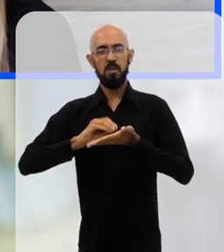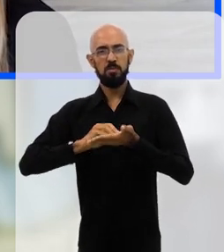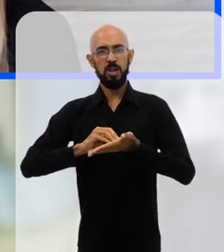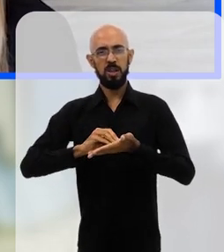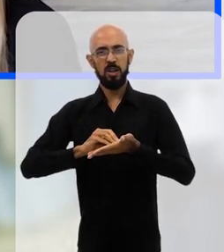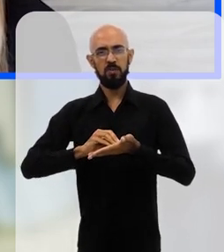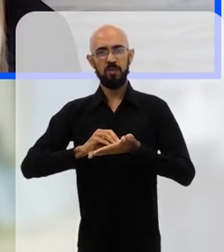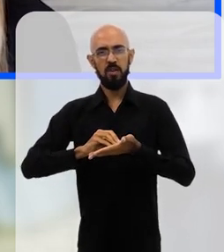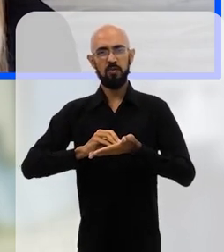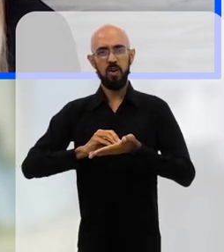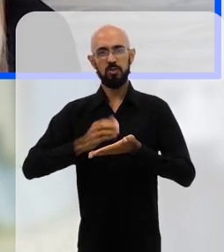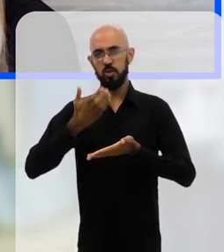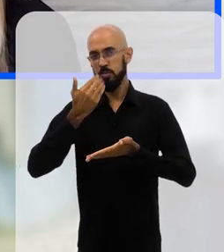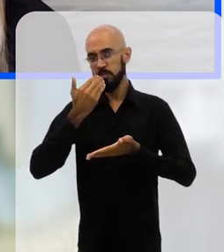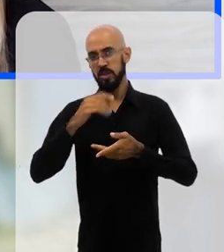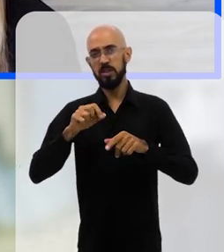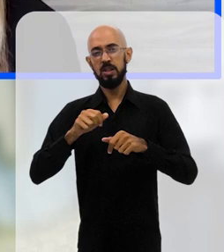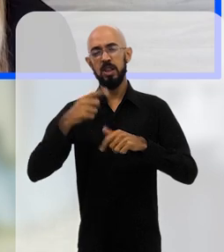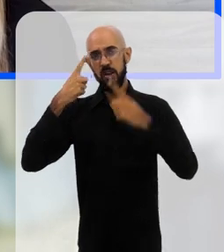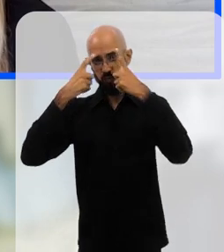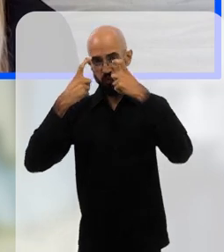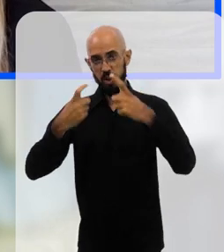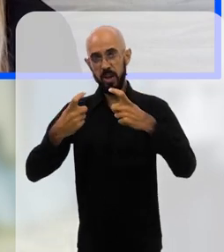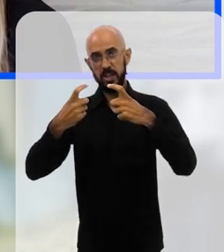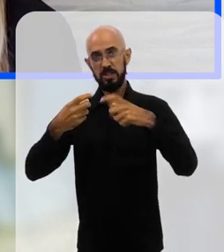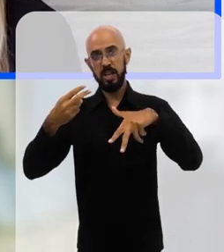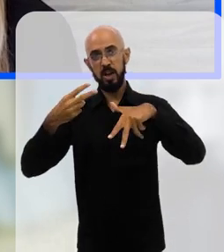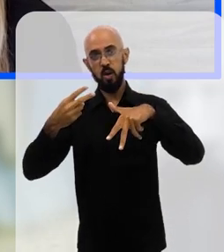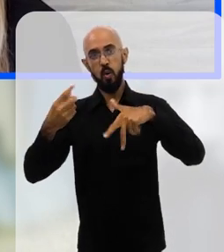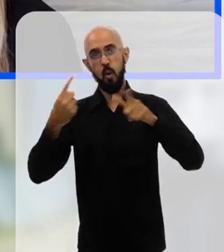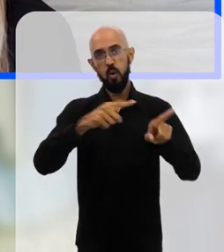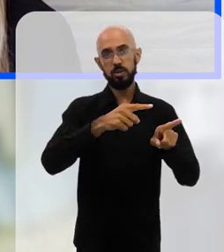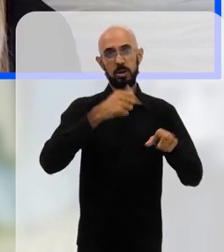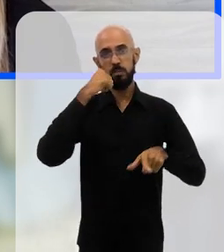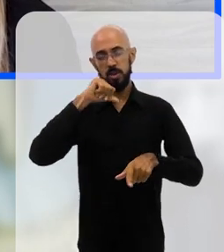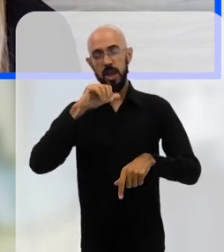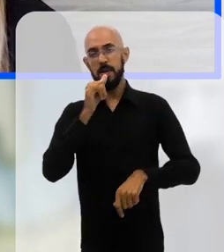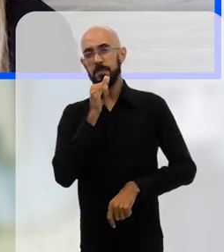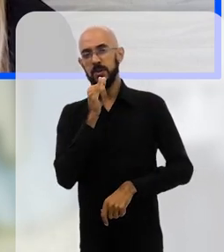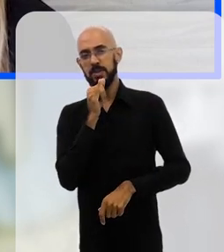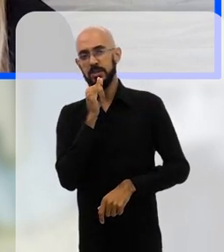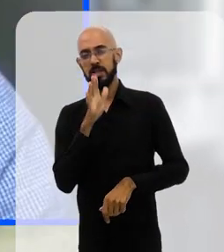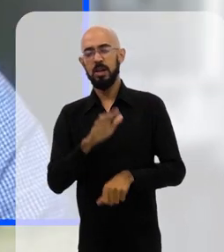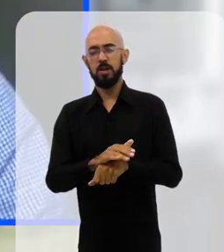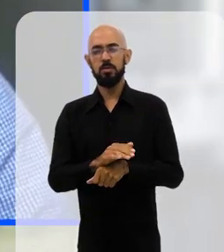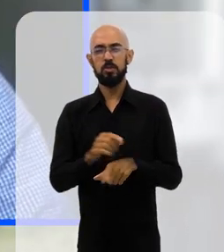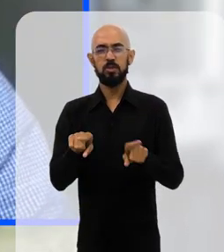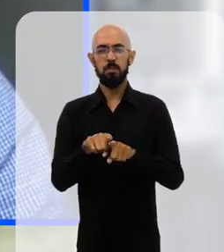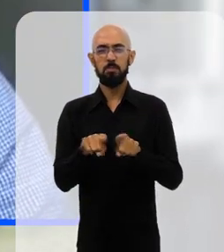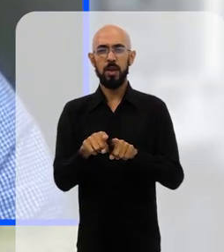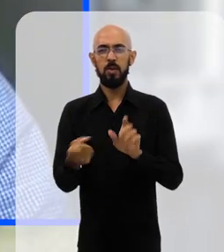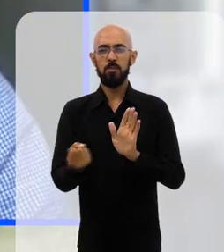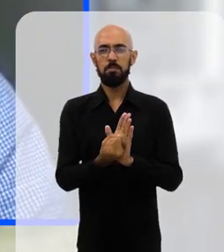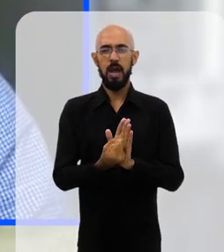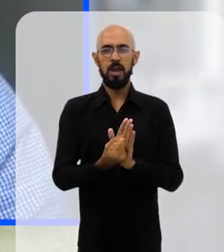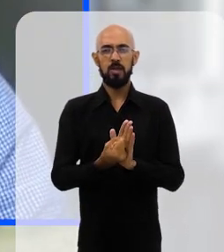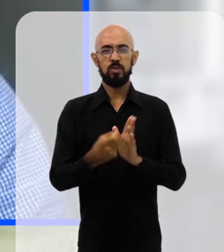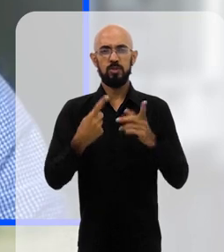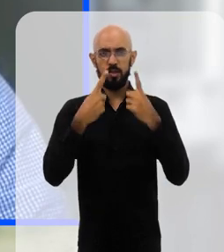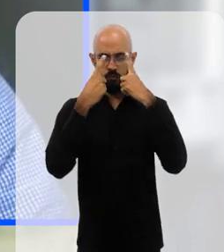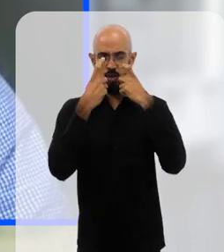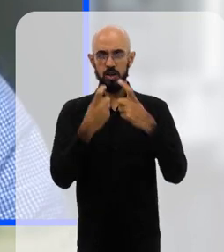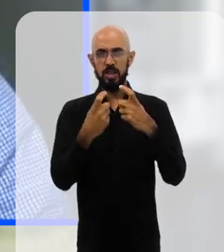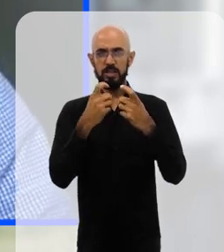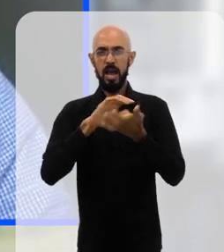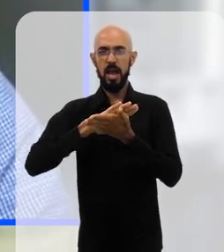da fome, da pobreza, como o aumento da violência de gênero, né, a violência contra mulheres, por exemplo, o impacto também da